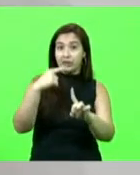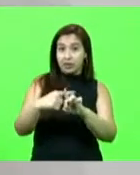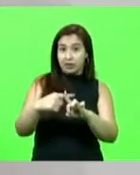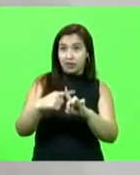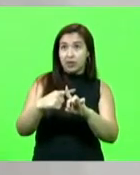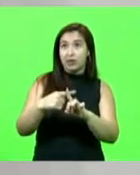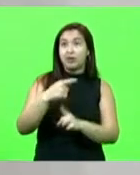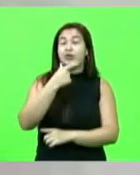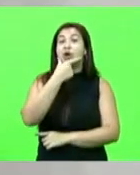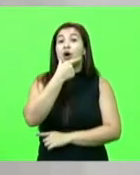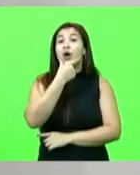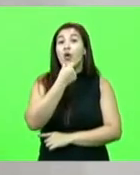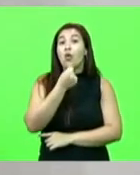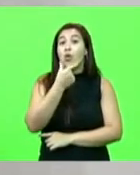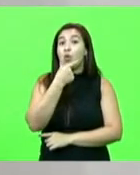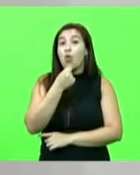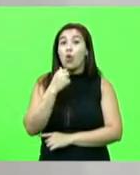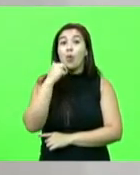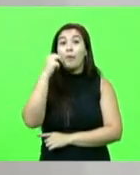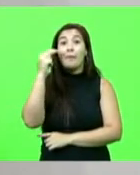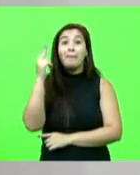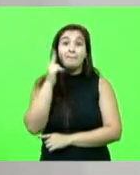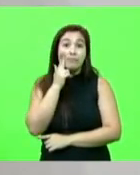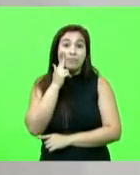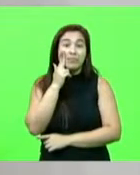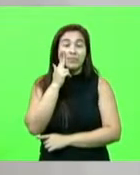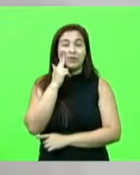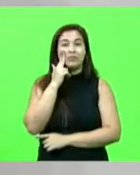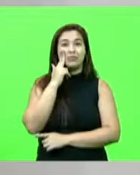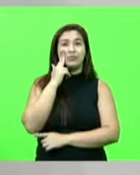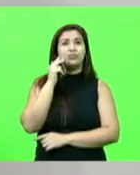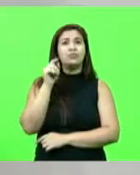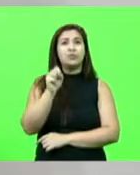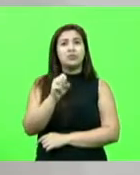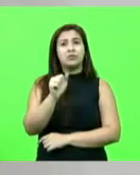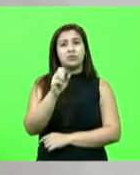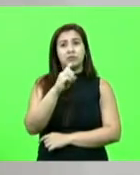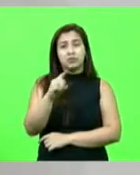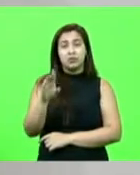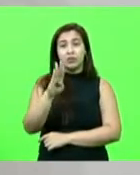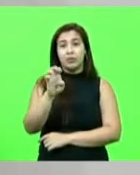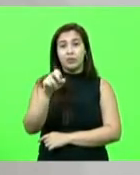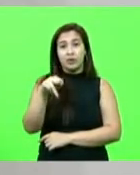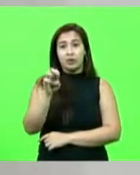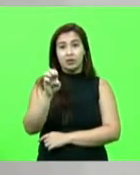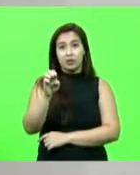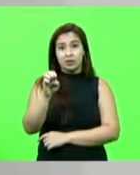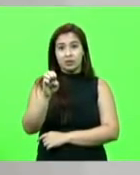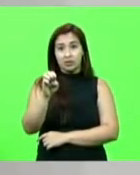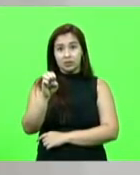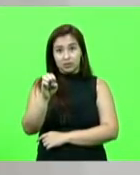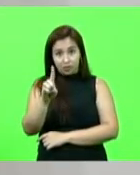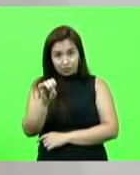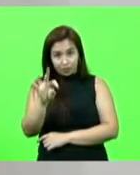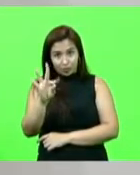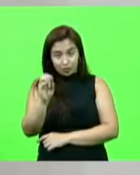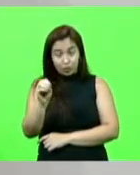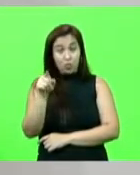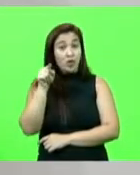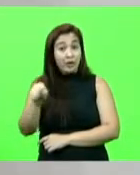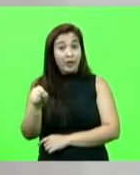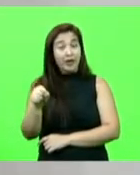Homens Pretos de São Benedito. Ou seja, foram negros católicos, fiéis católicos que